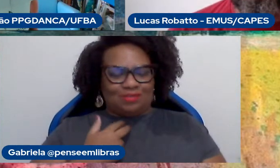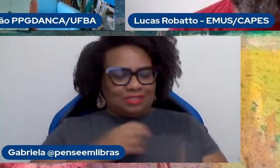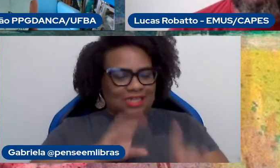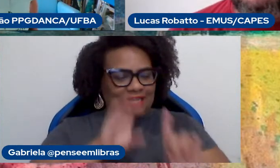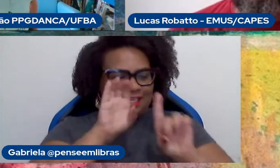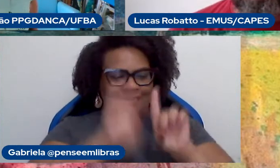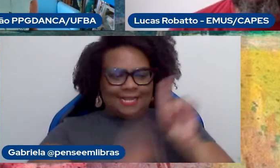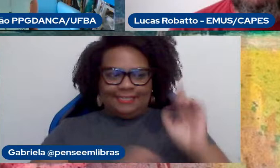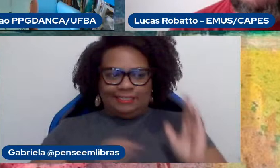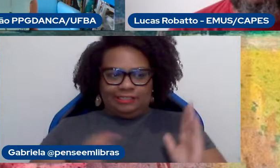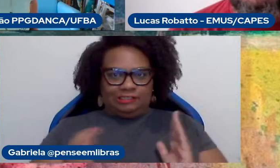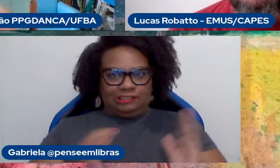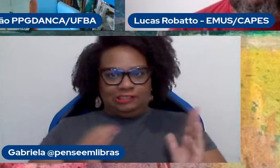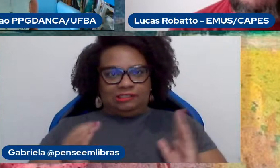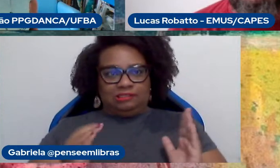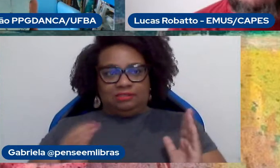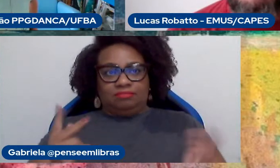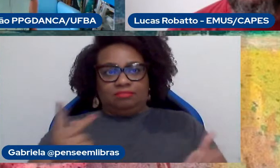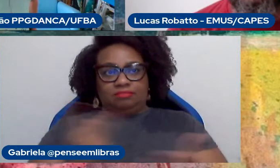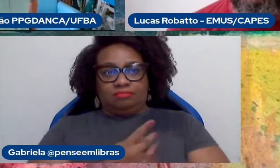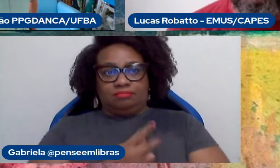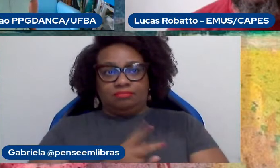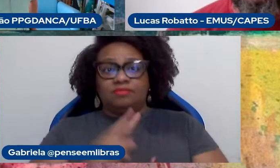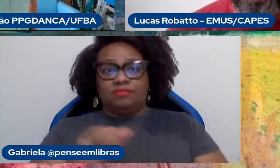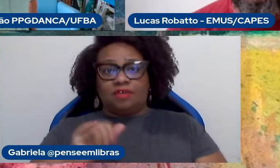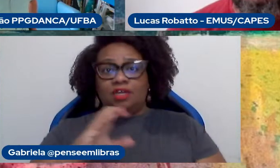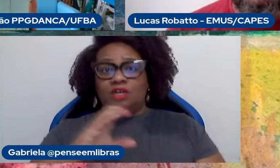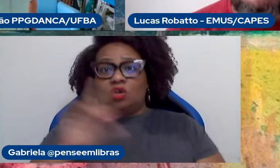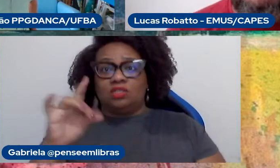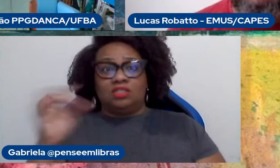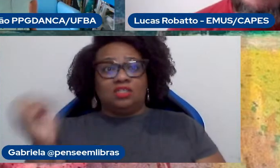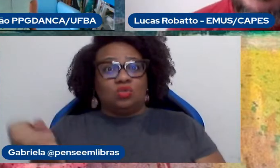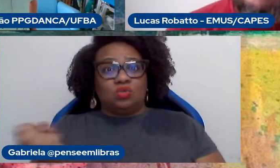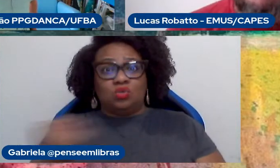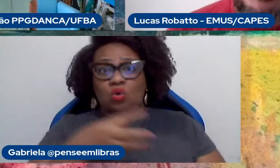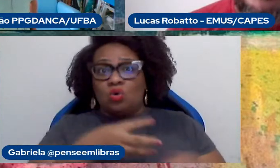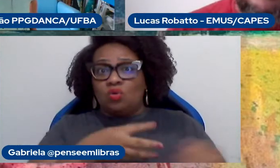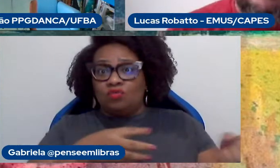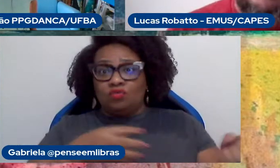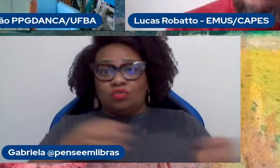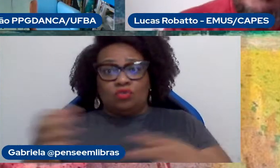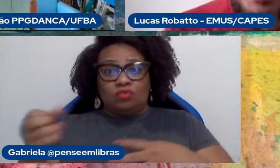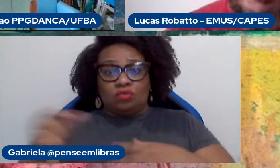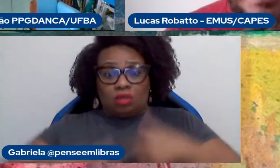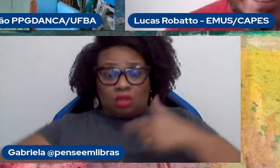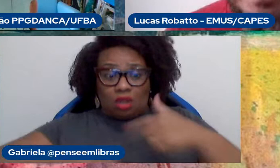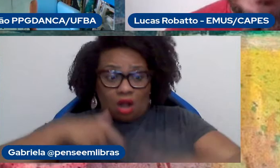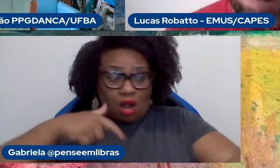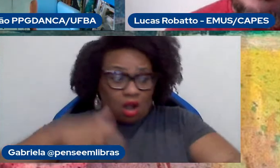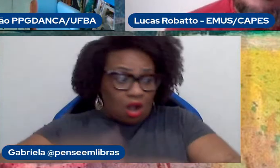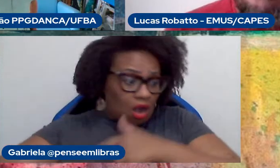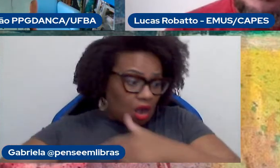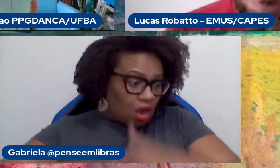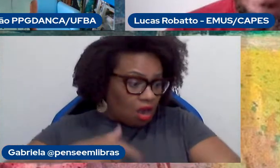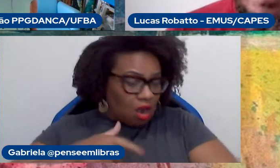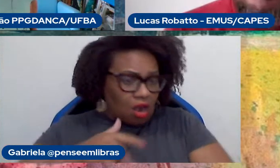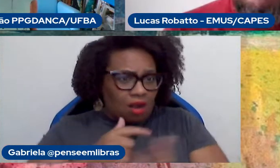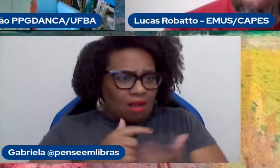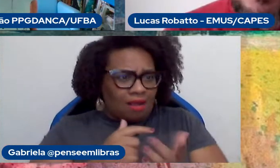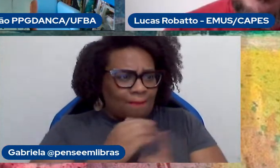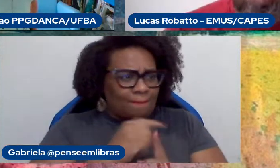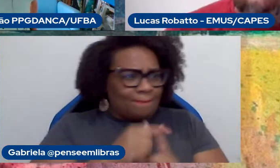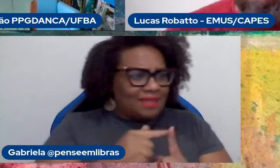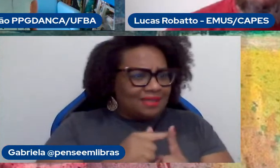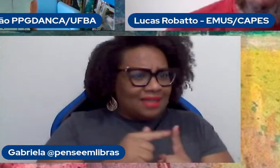acontece? Vão entrar novos coordenadores que vão pegar o trabalho todo, vão ter que pela metade e completar?